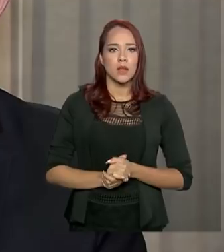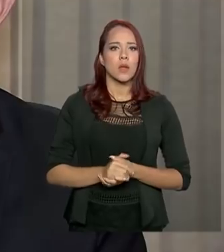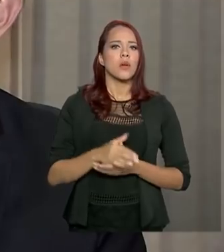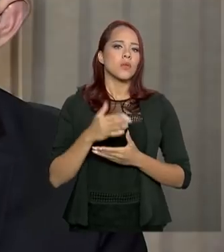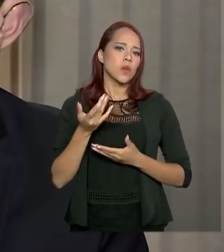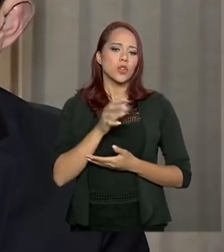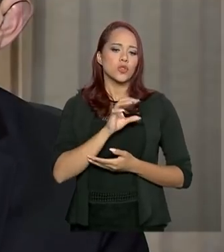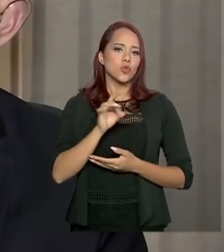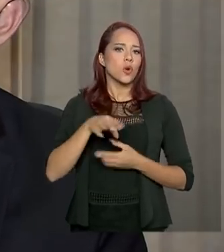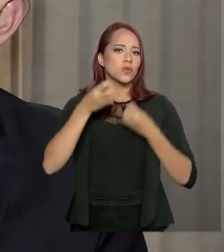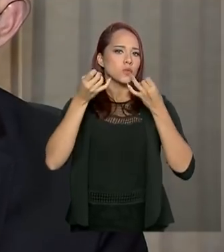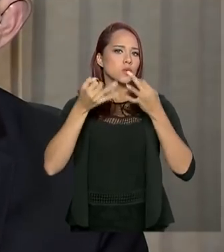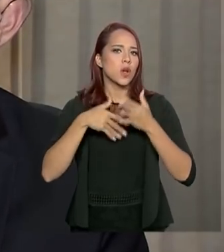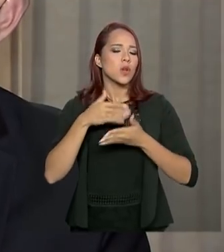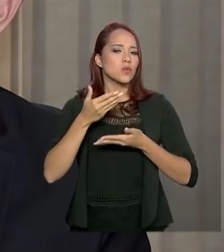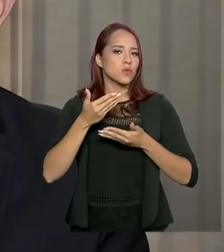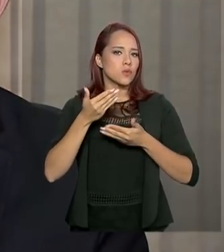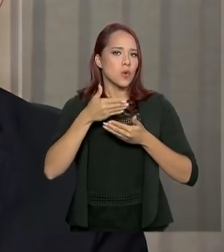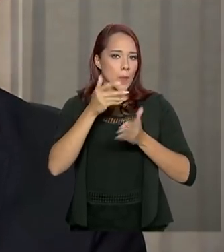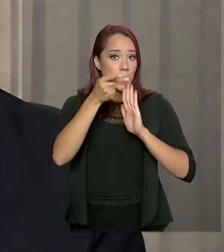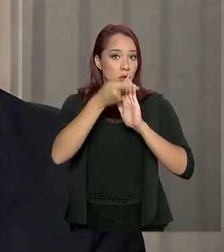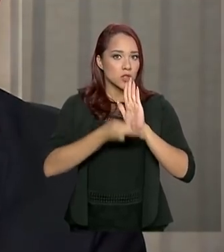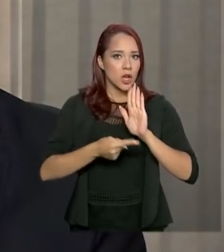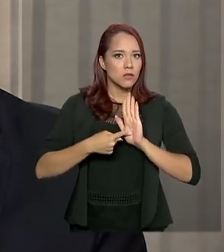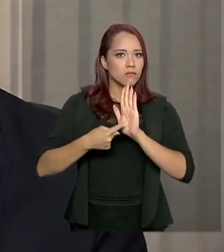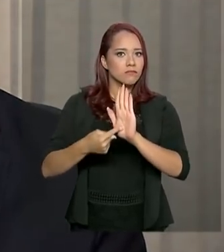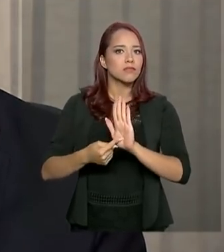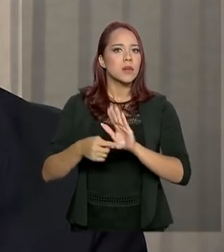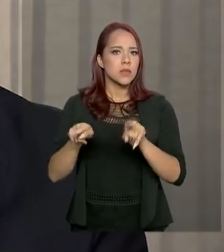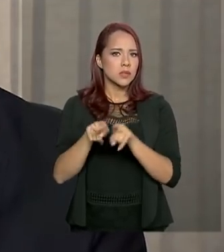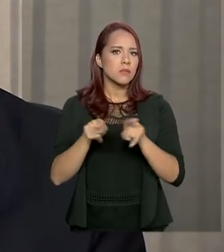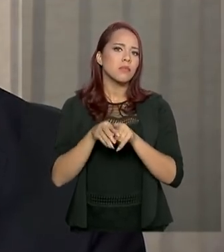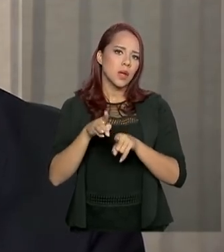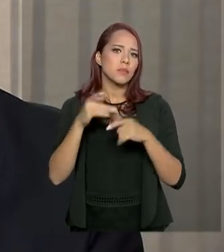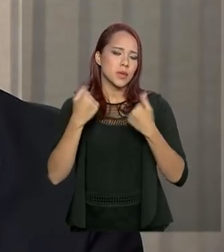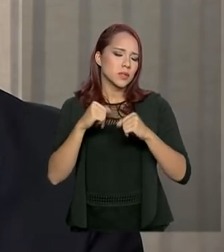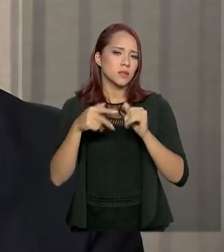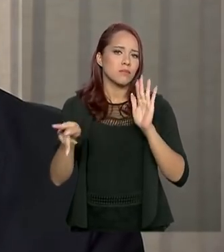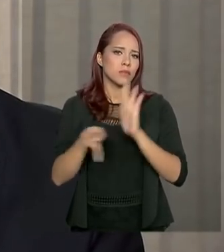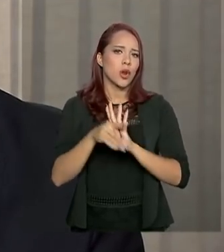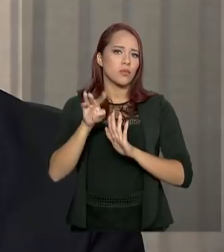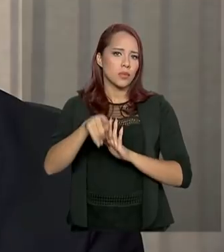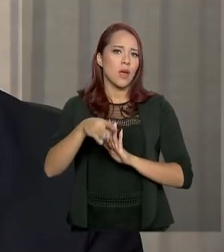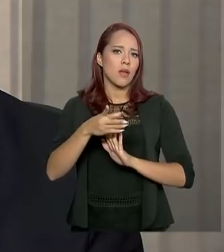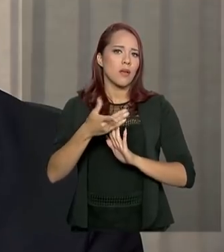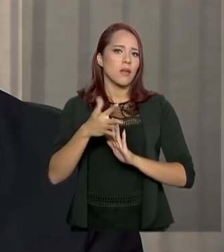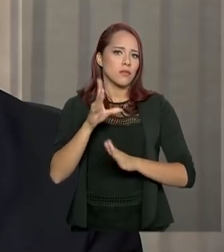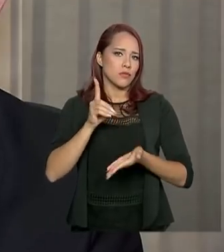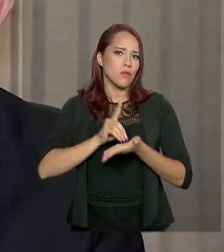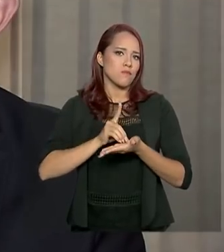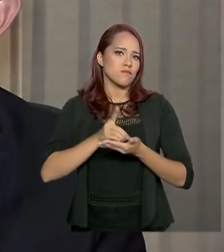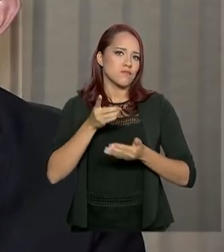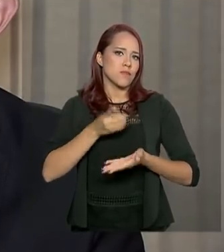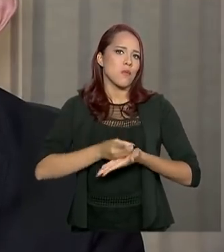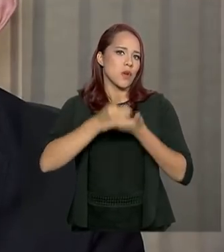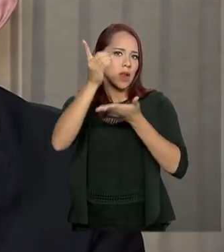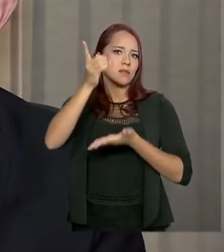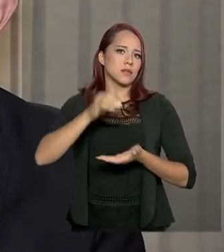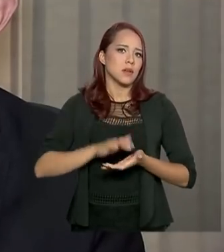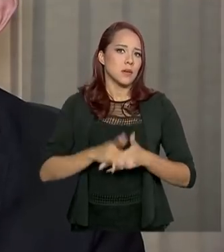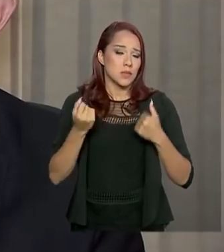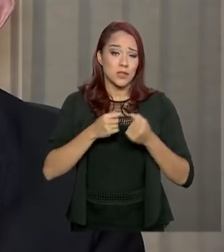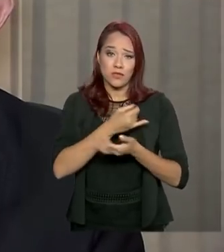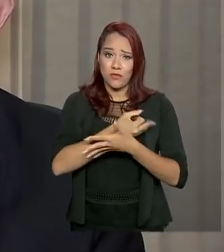integralidade do projeto que nós encaminhamos, mas isso faz parte do jogo parlamentar, do jogo democrático. É importante que várias medidas